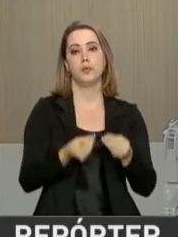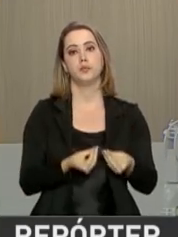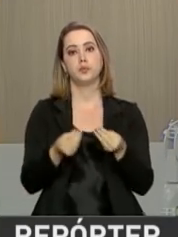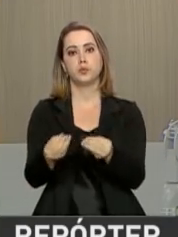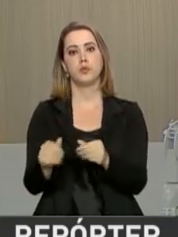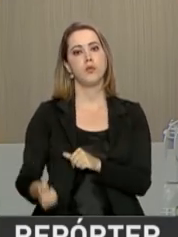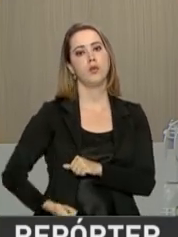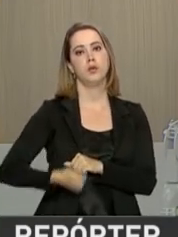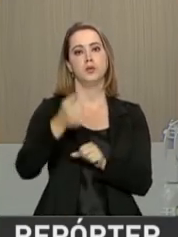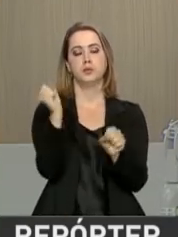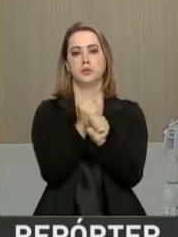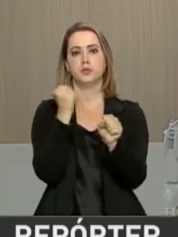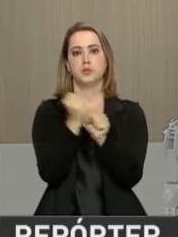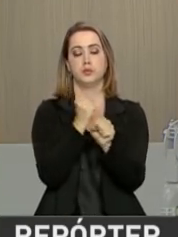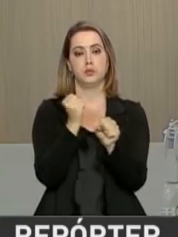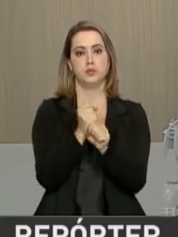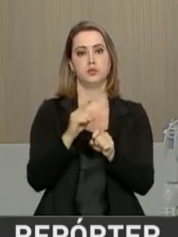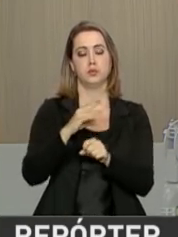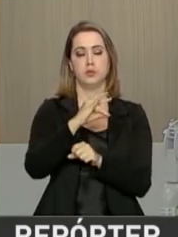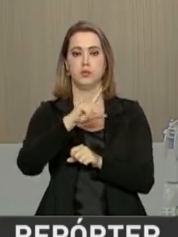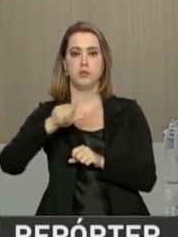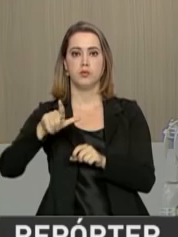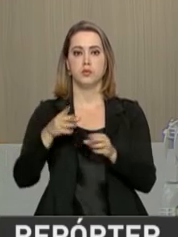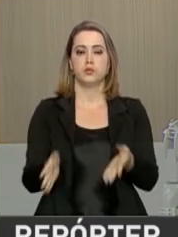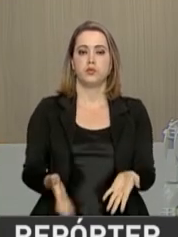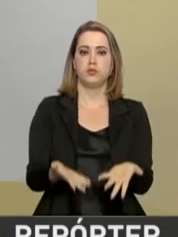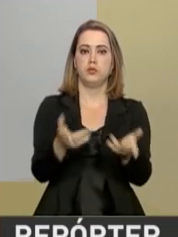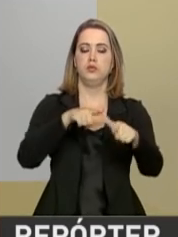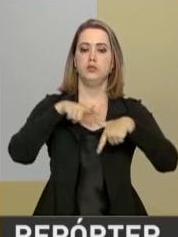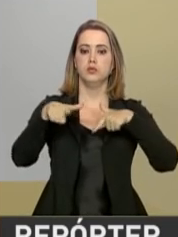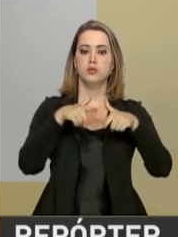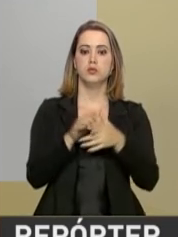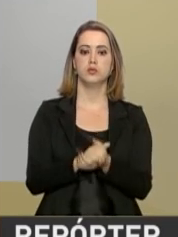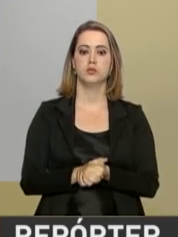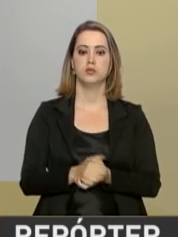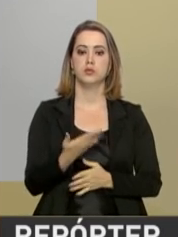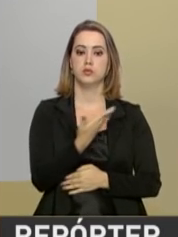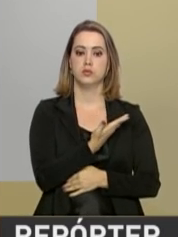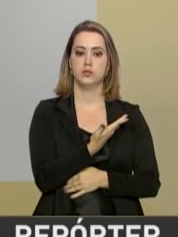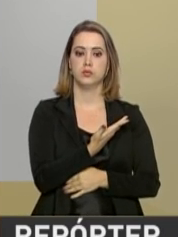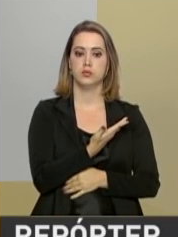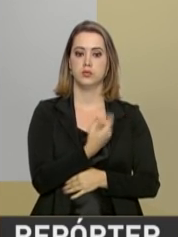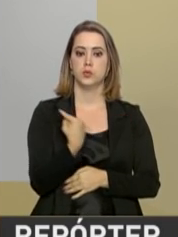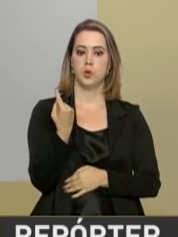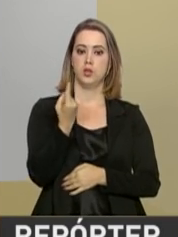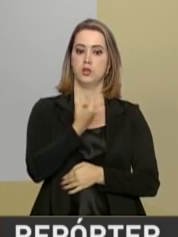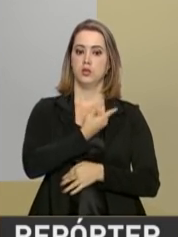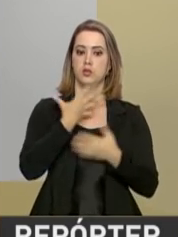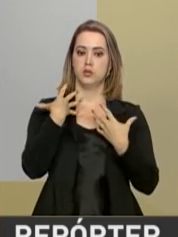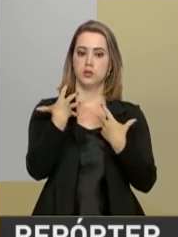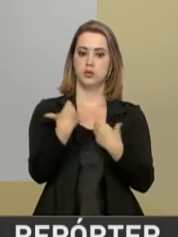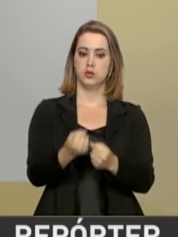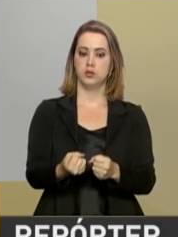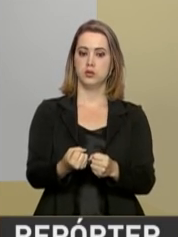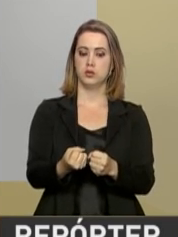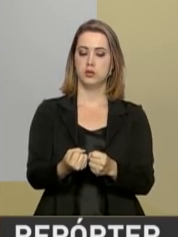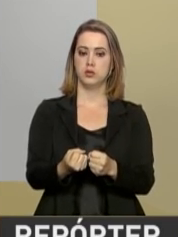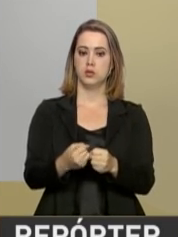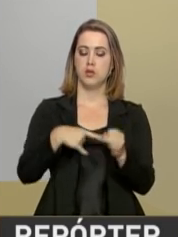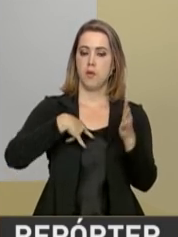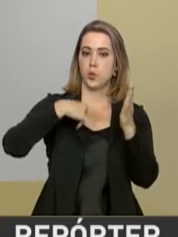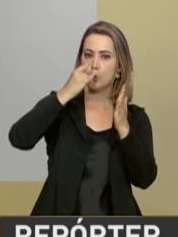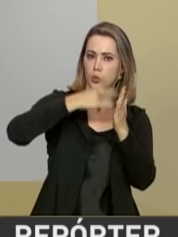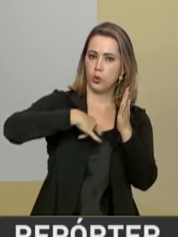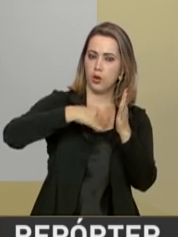construção civil e ainda gerando mais empregos. Vamos tentar fazer uma regularização das